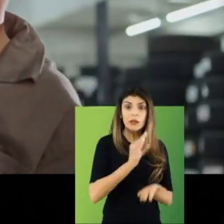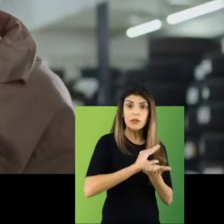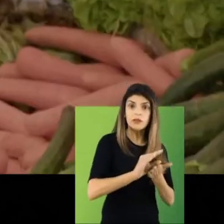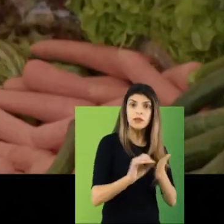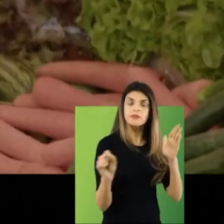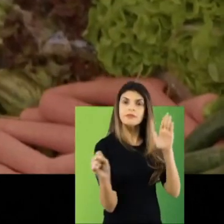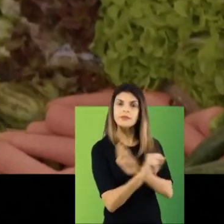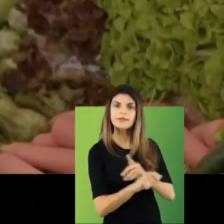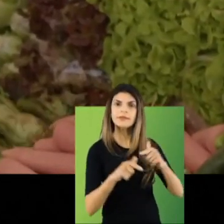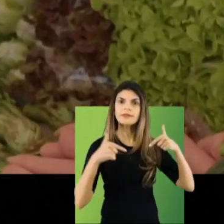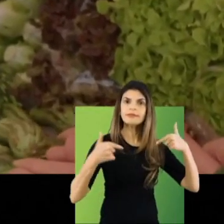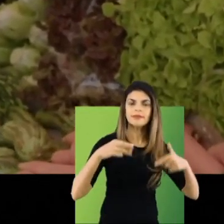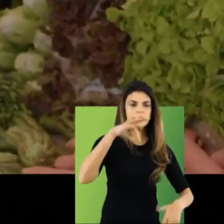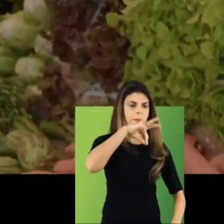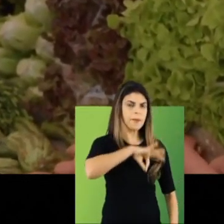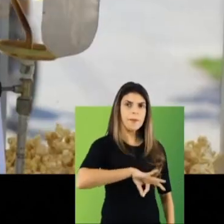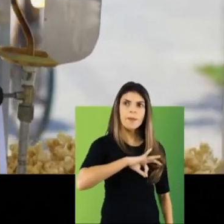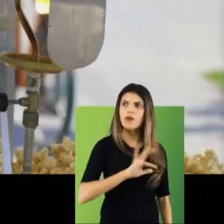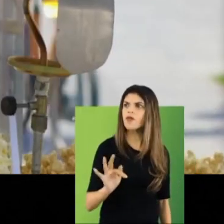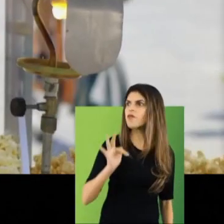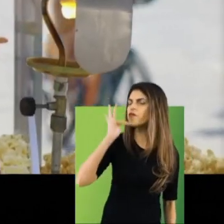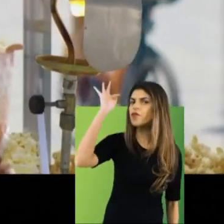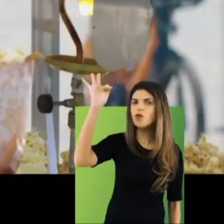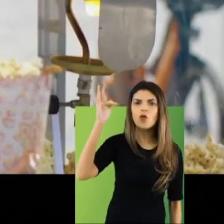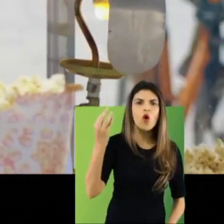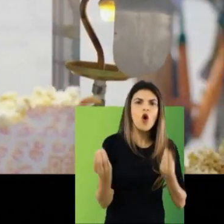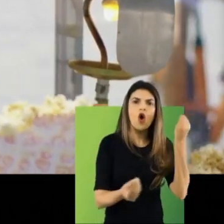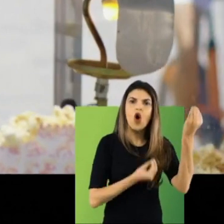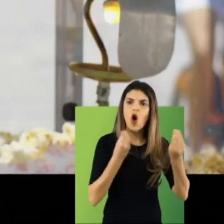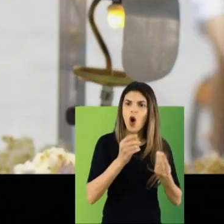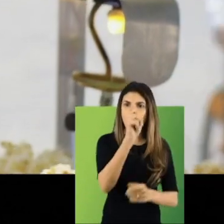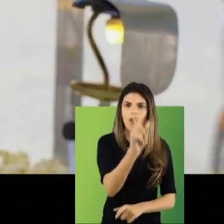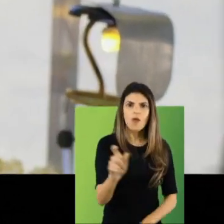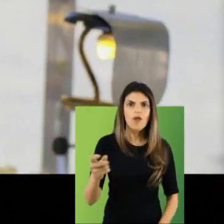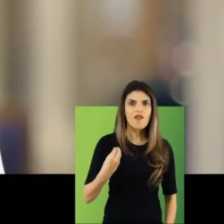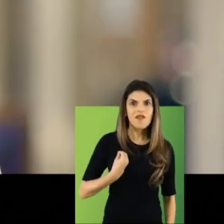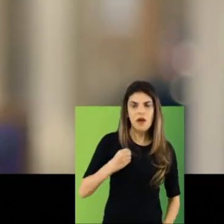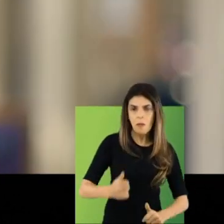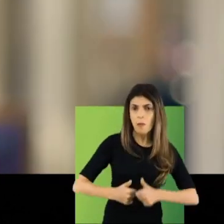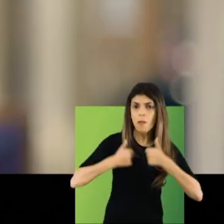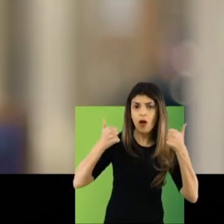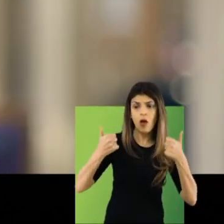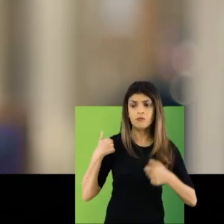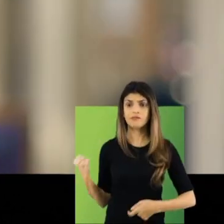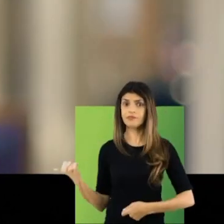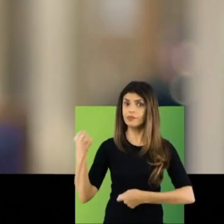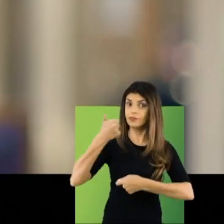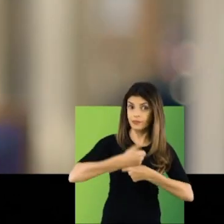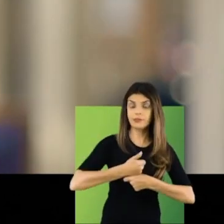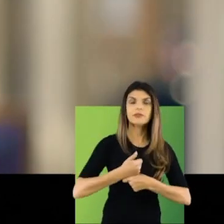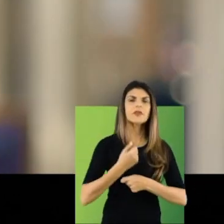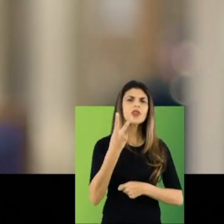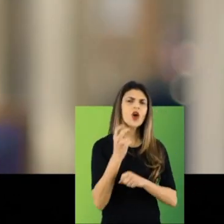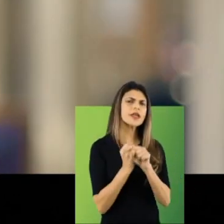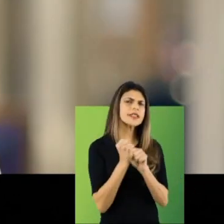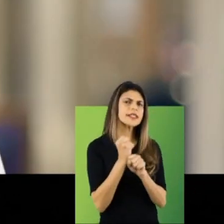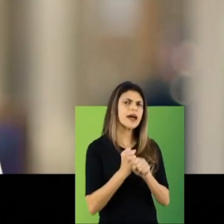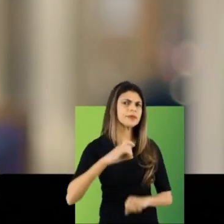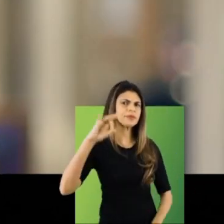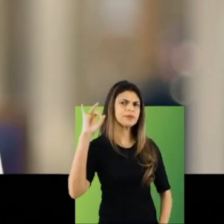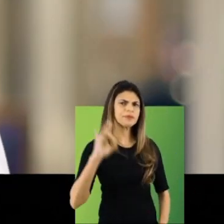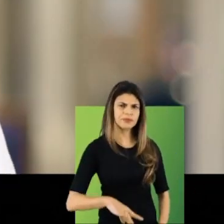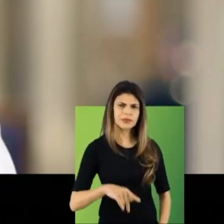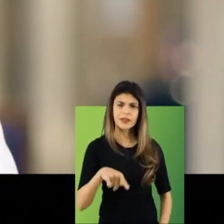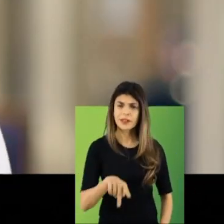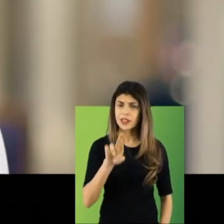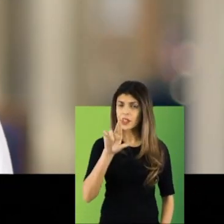emprego, não tem renda, não tem futuro, não tem como a vida melhorar. Quando eu assumi o governo há apenas dois anos, com o Rio